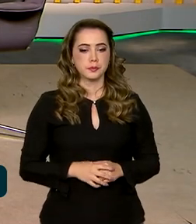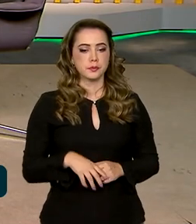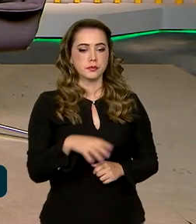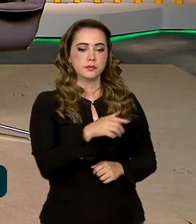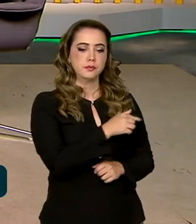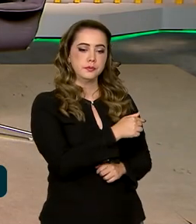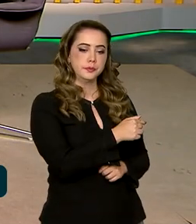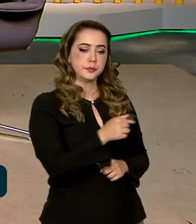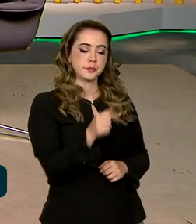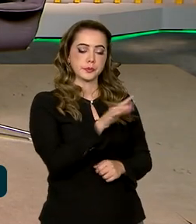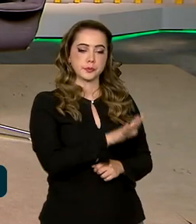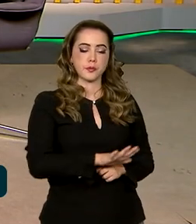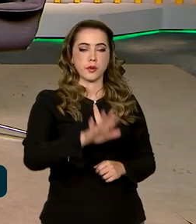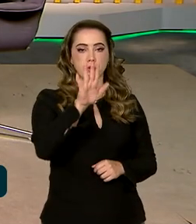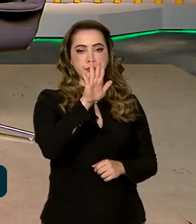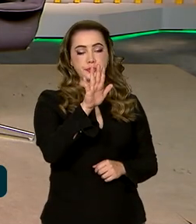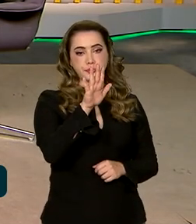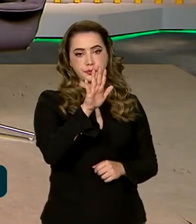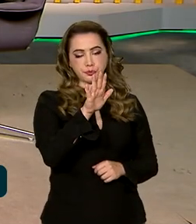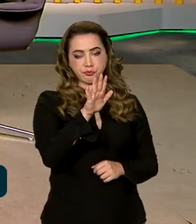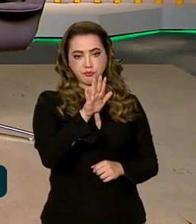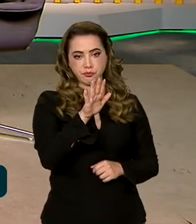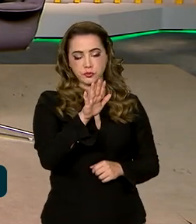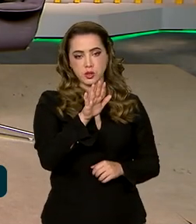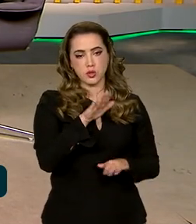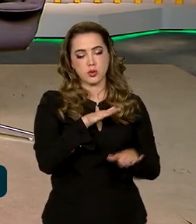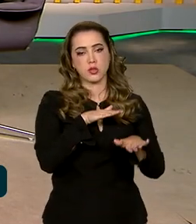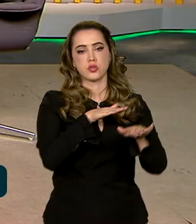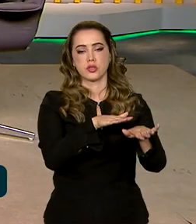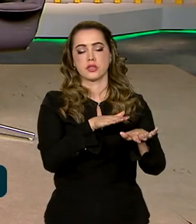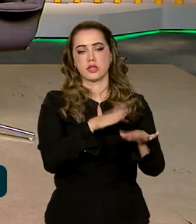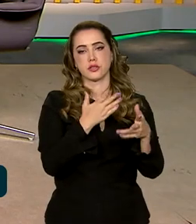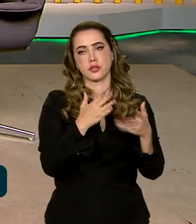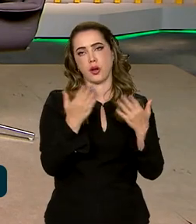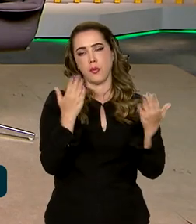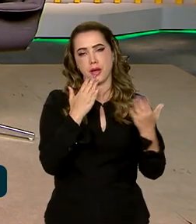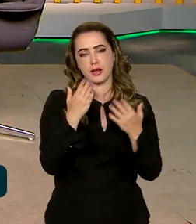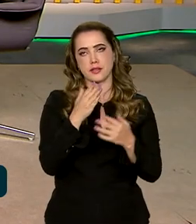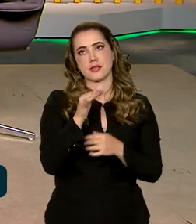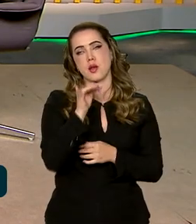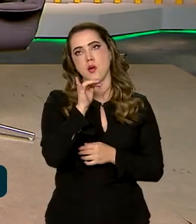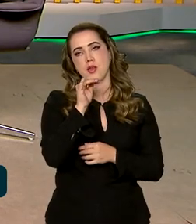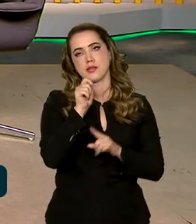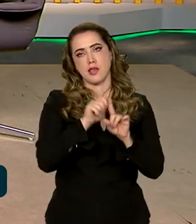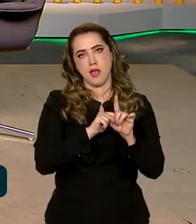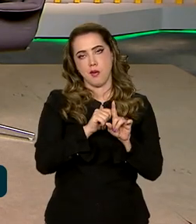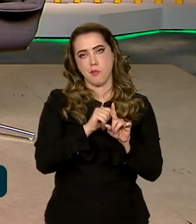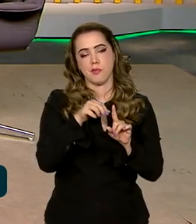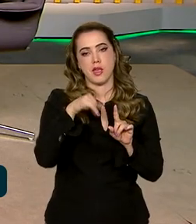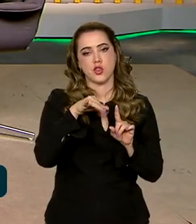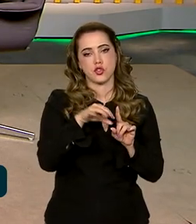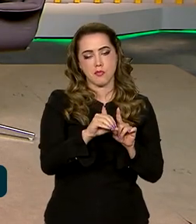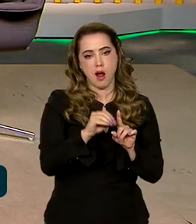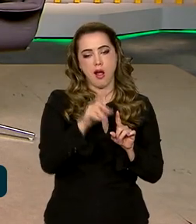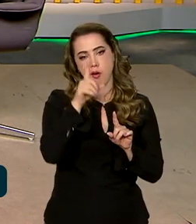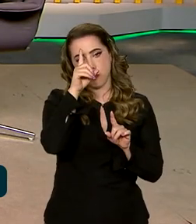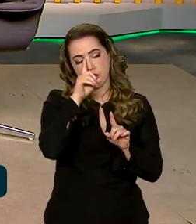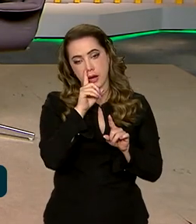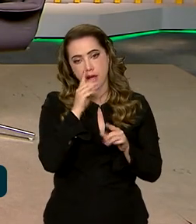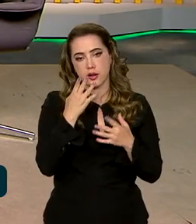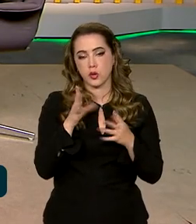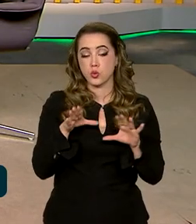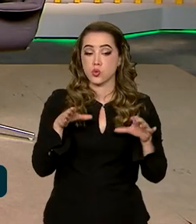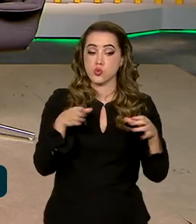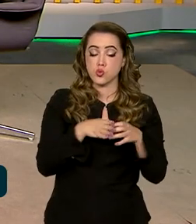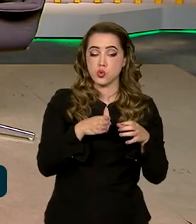um momento, como o mês de maio, né, que a gente usa o maio amarelo como um desses momentos em que todos os órgãos de trânsito